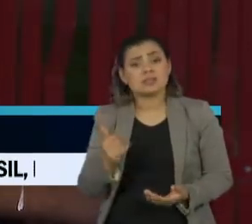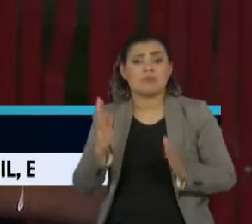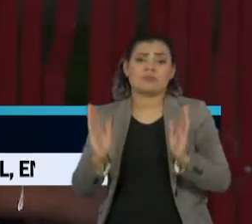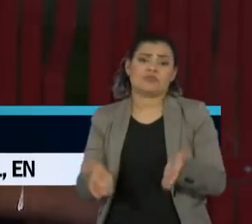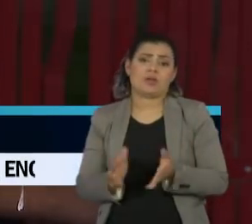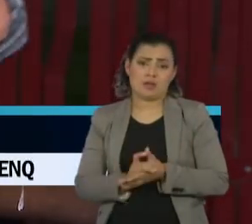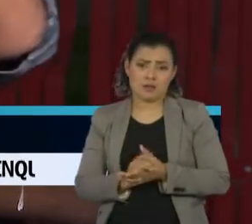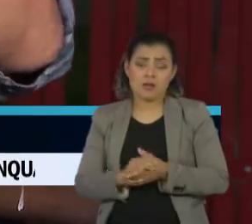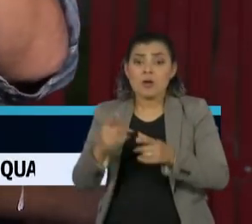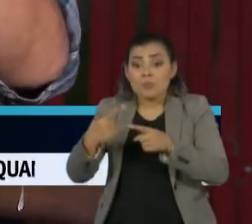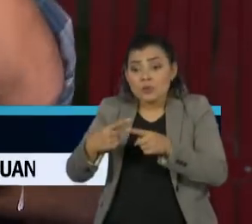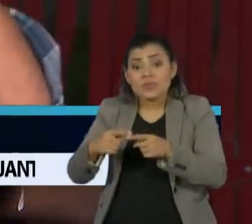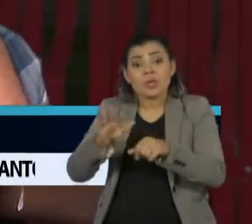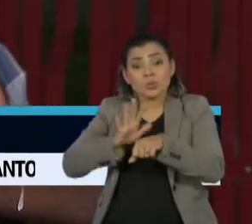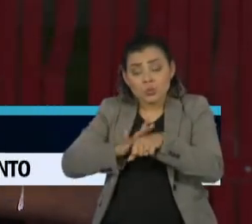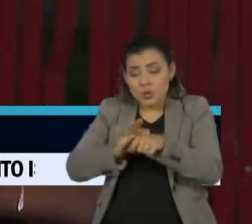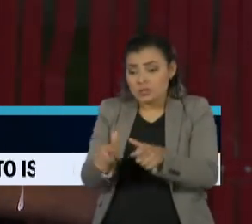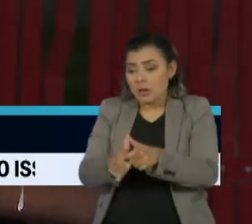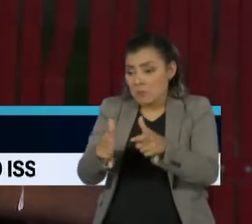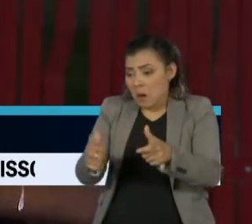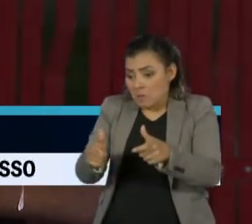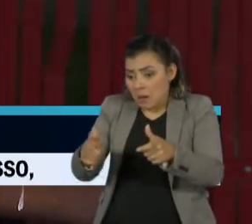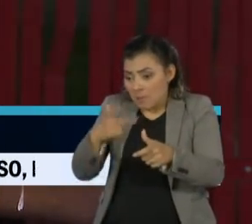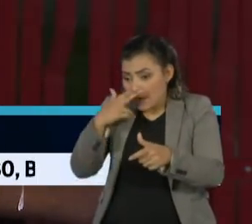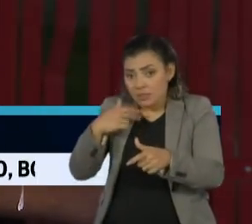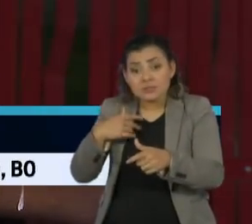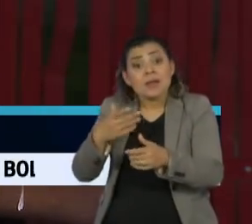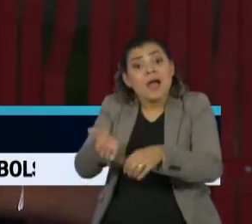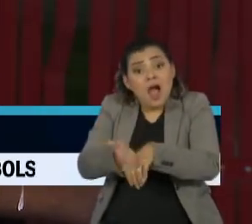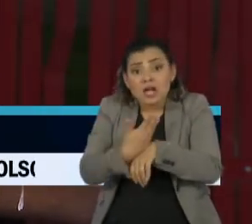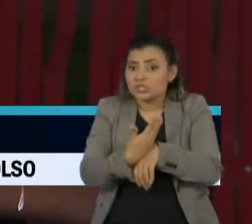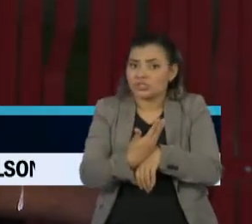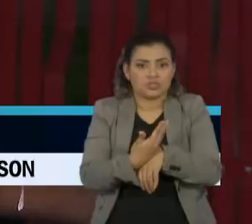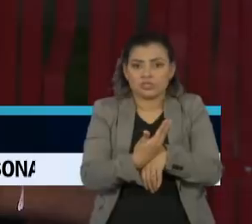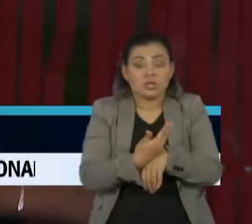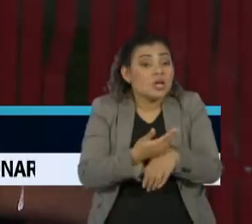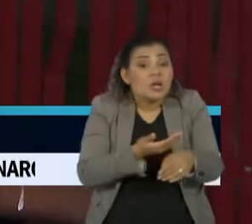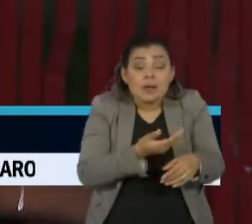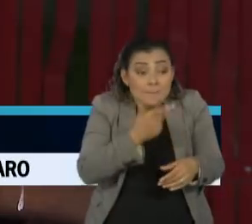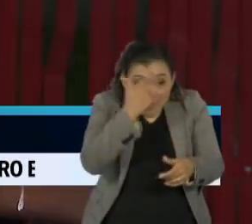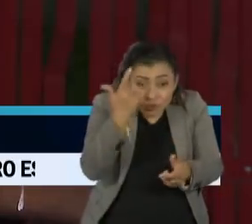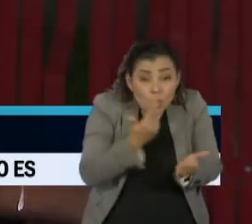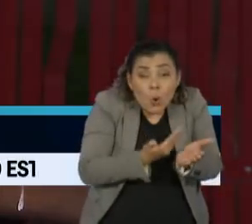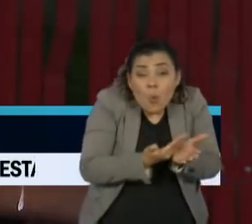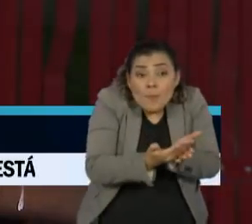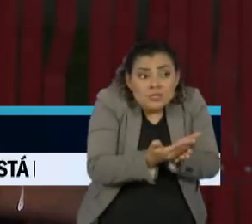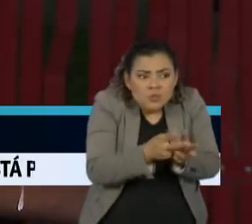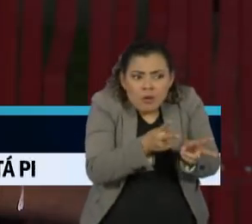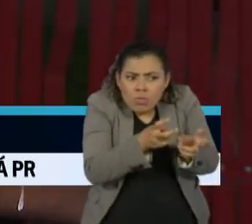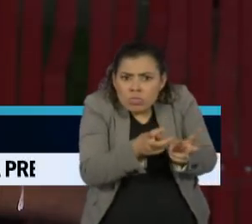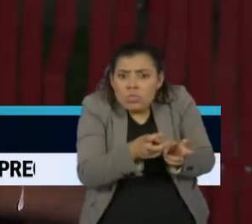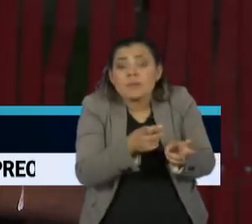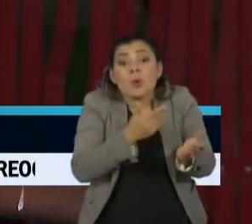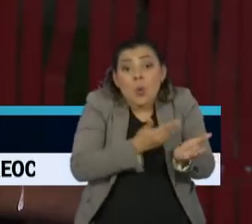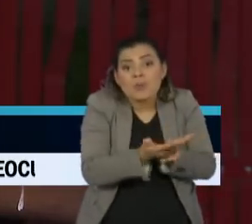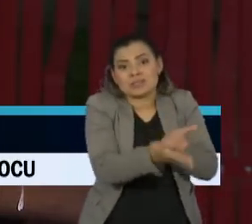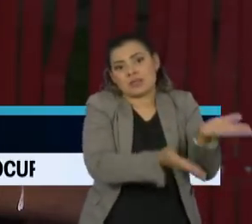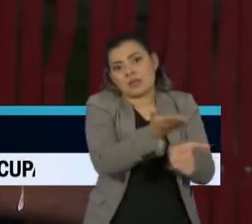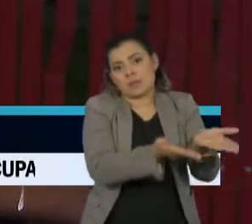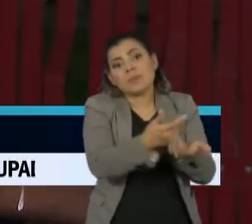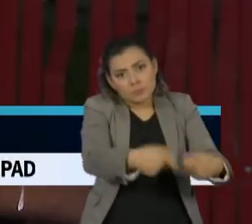progresso da doença que você tem que aplicar muito cedo. Depois que a pessoa começa a ter os primeiros sinais e sintomas,